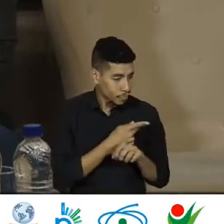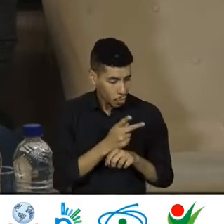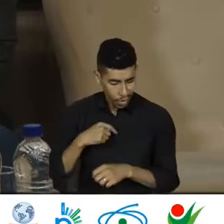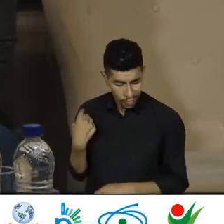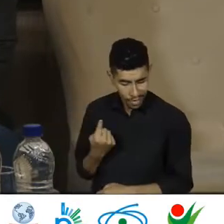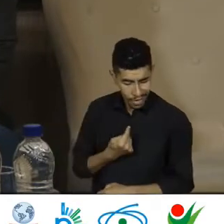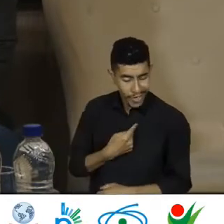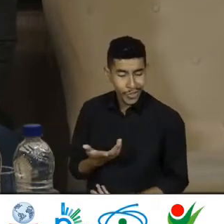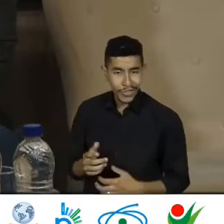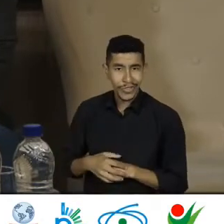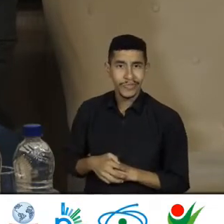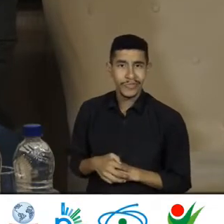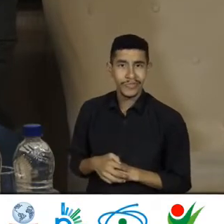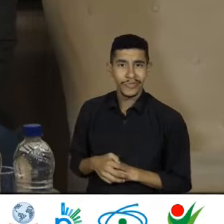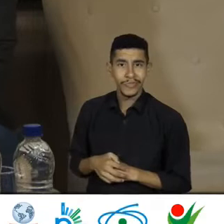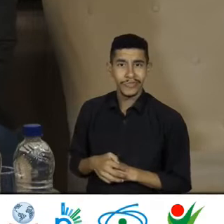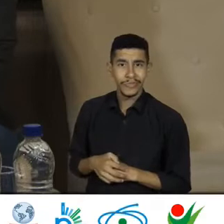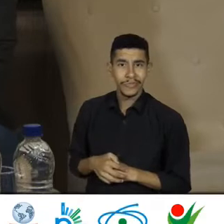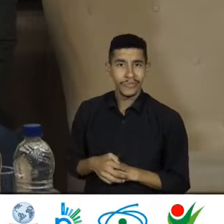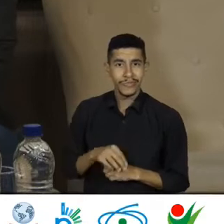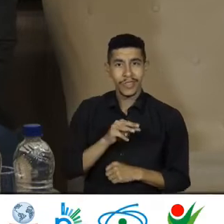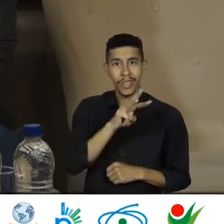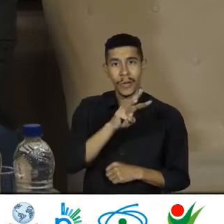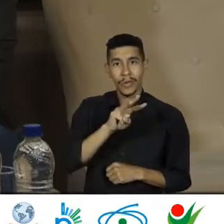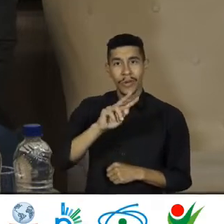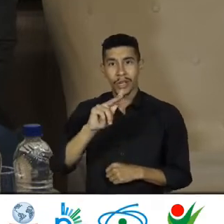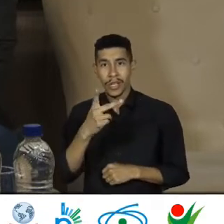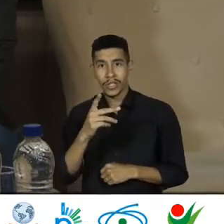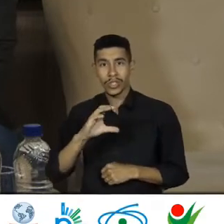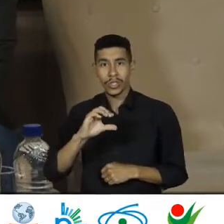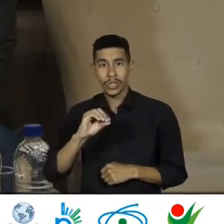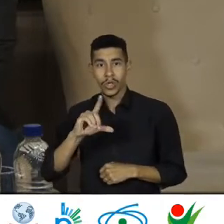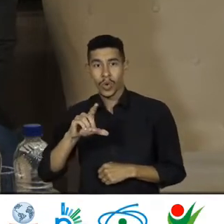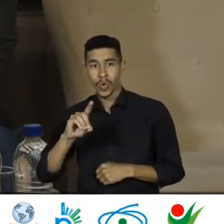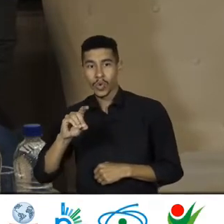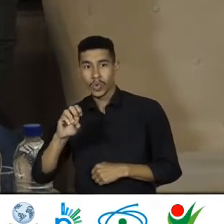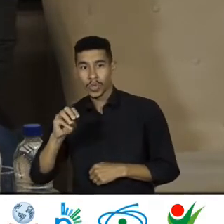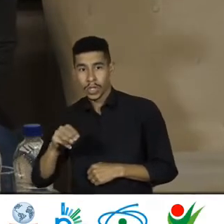E por mim W. H. Oden Refugee Blues